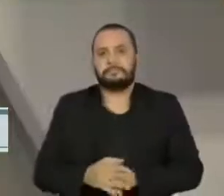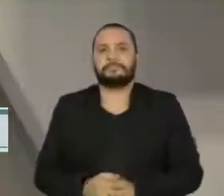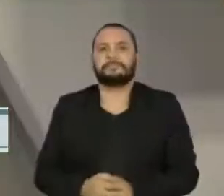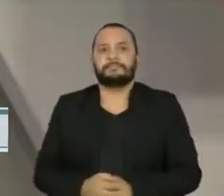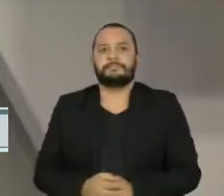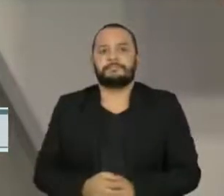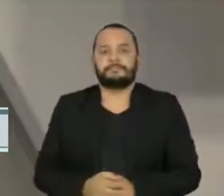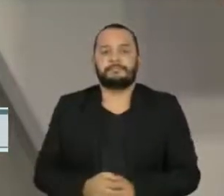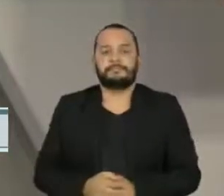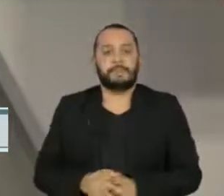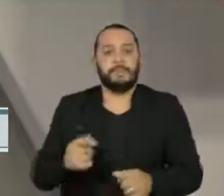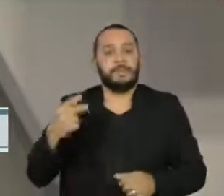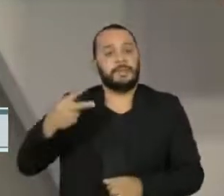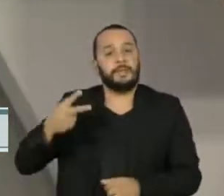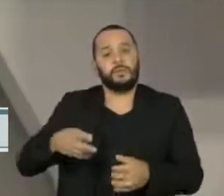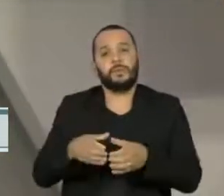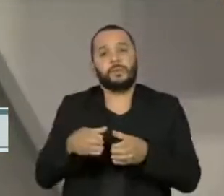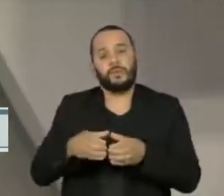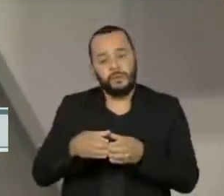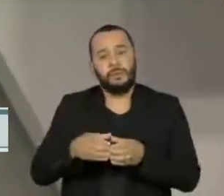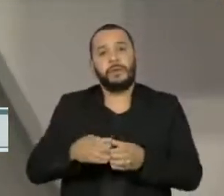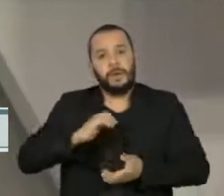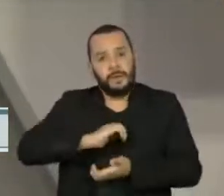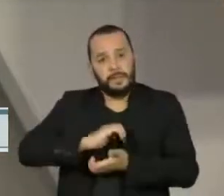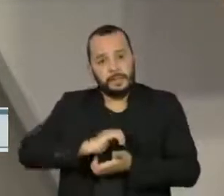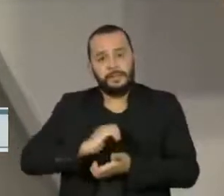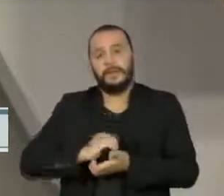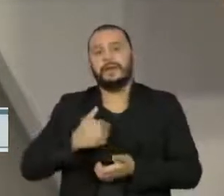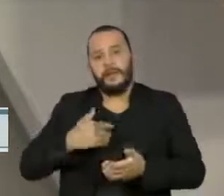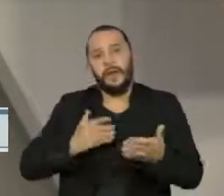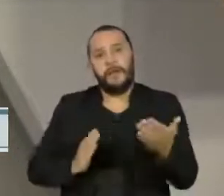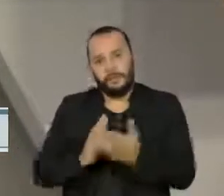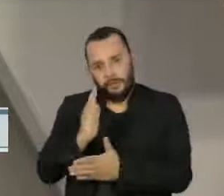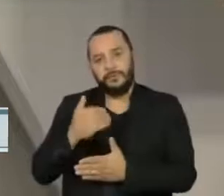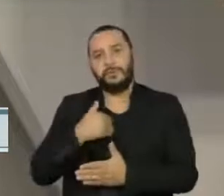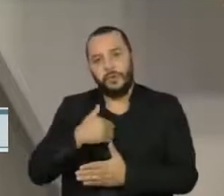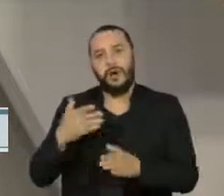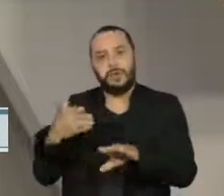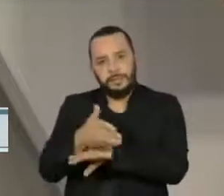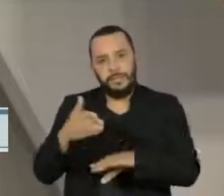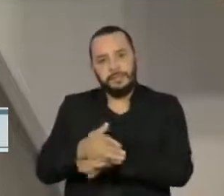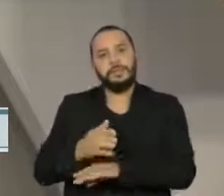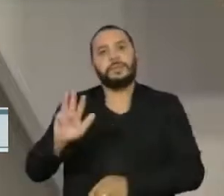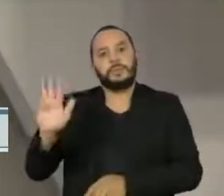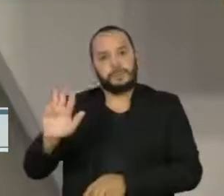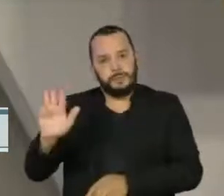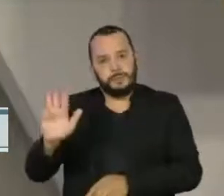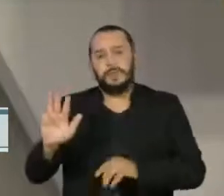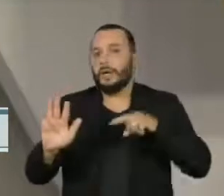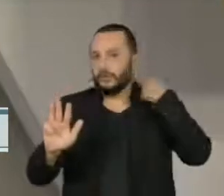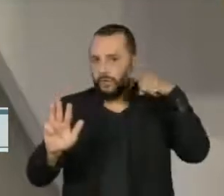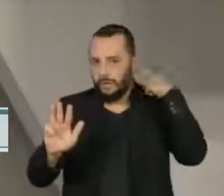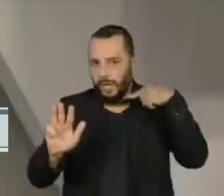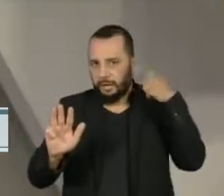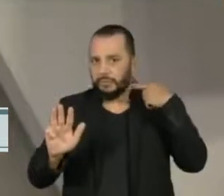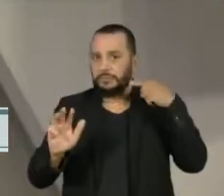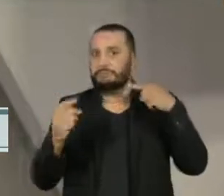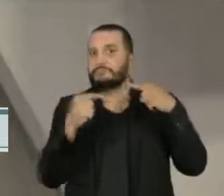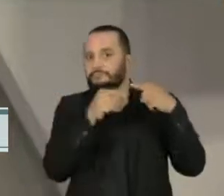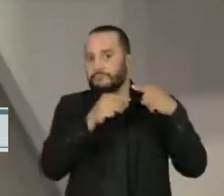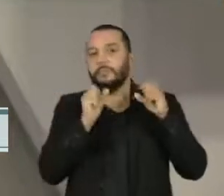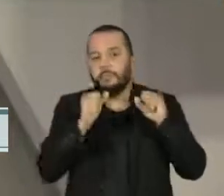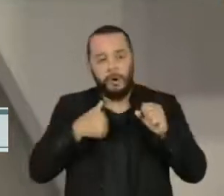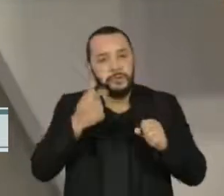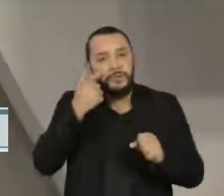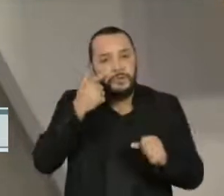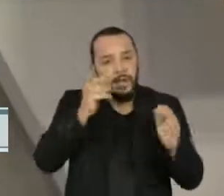E a segunda turma do STF aprovou o acesso da defesa do ex-presidente Luiz Inácio Lula da Silva às mensagens trocadas entre o